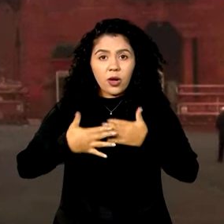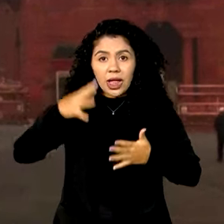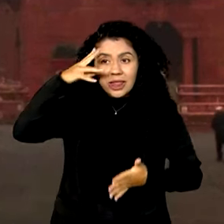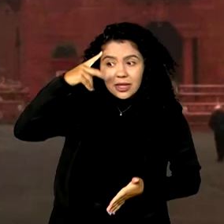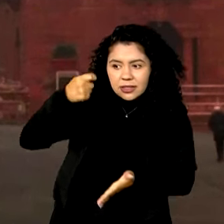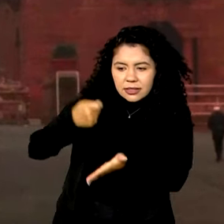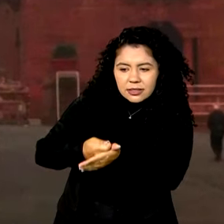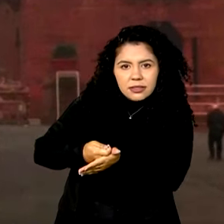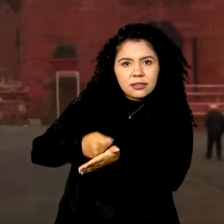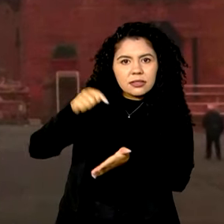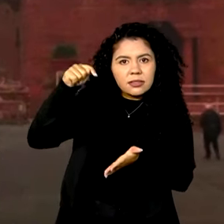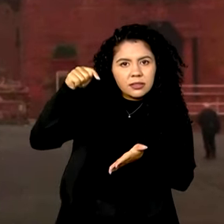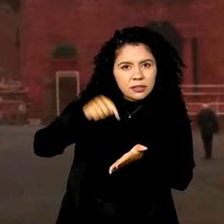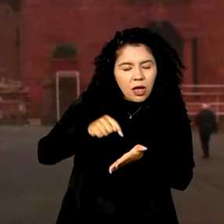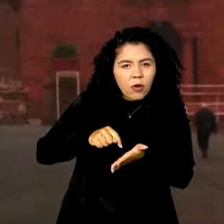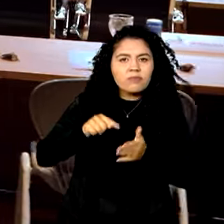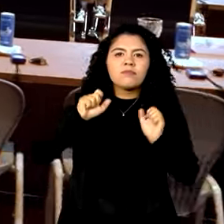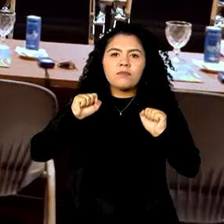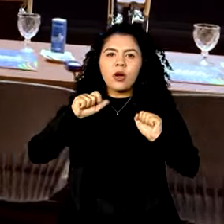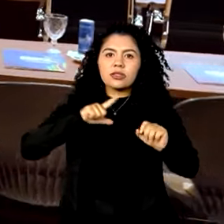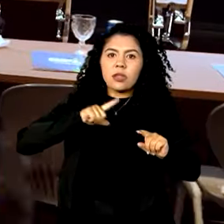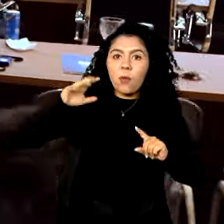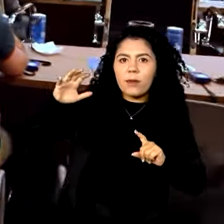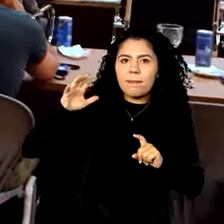grande na resolução da crise climática.